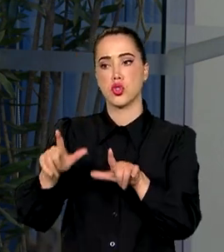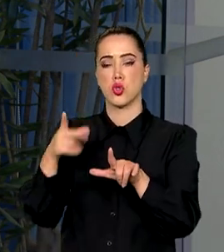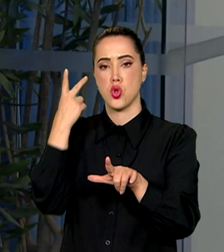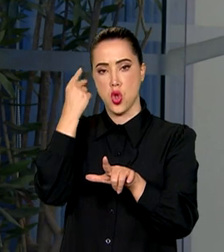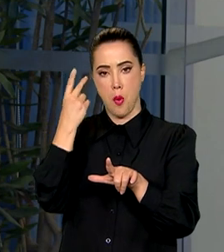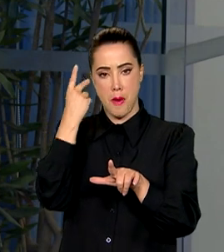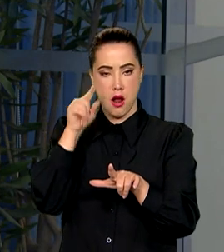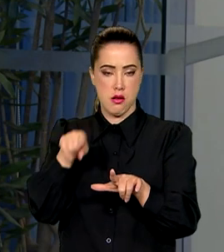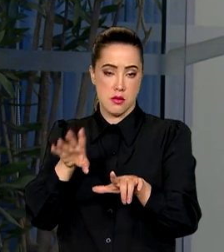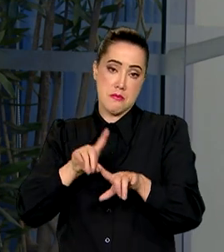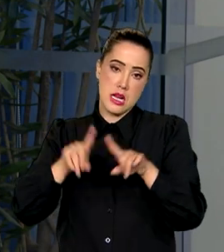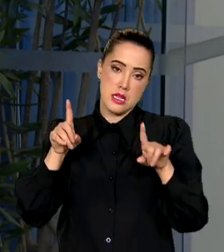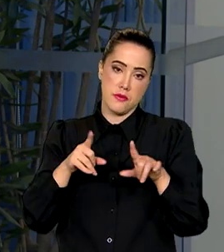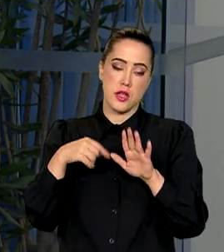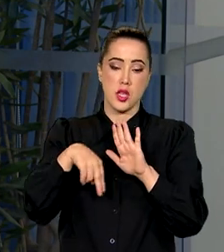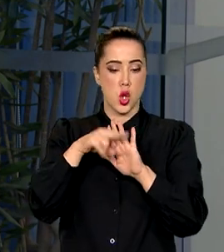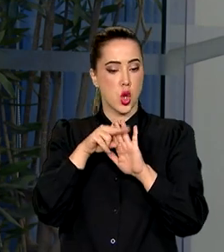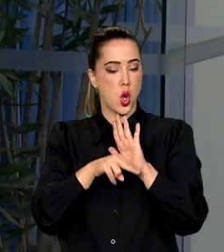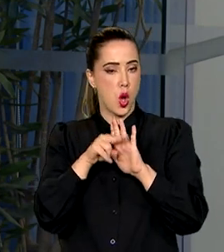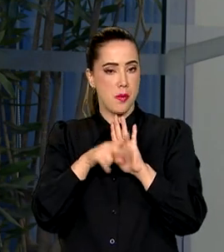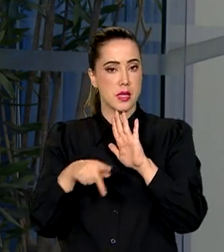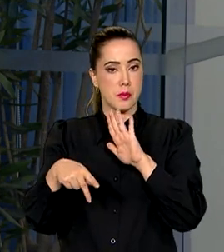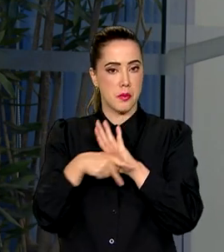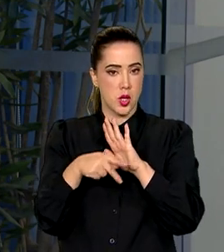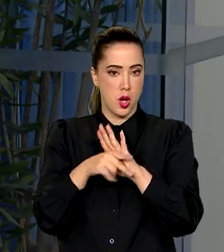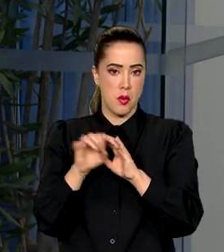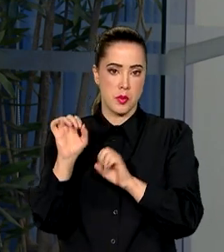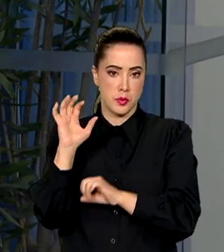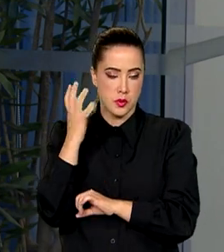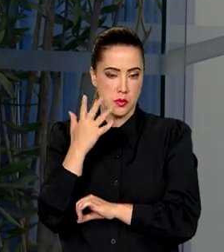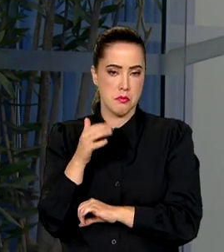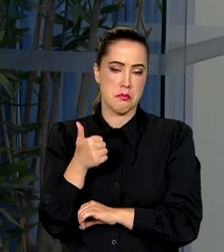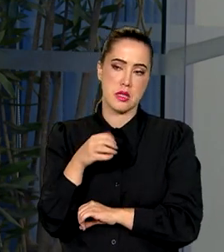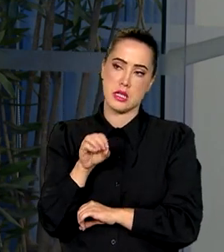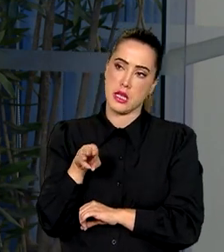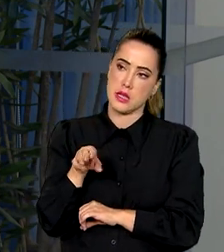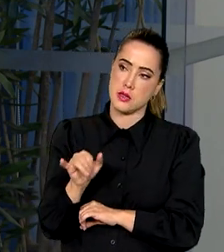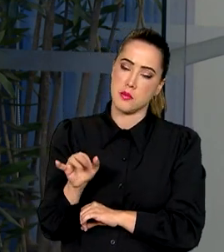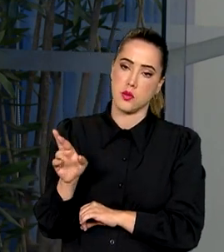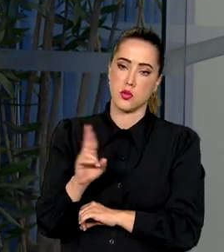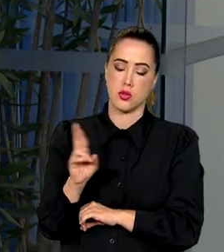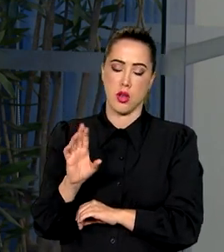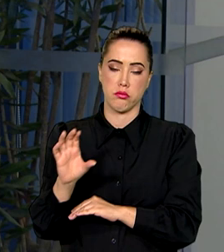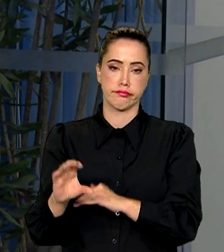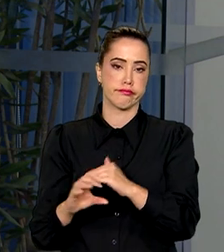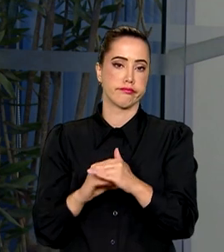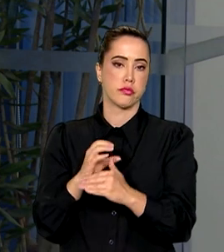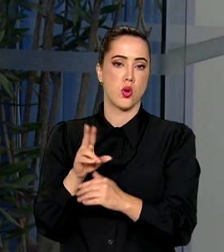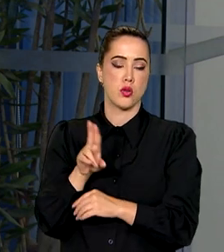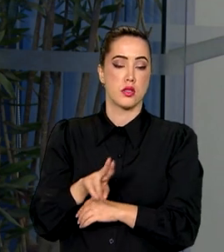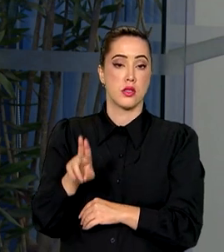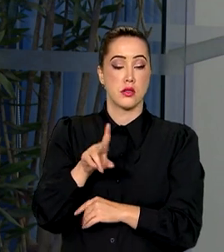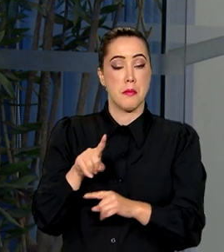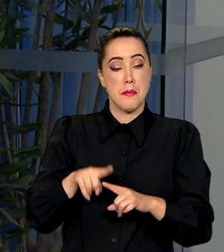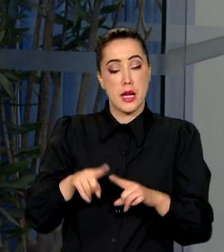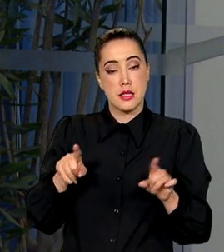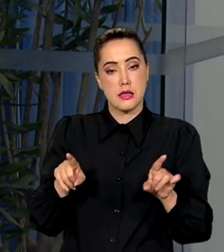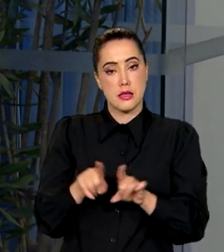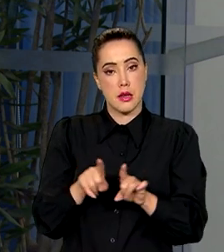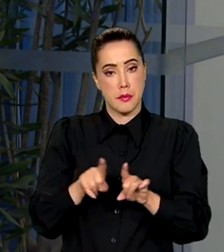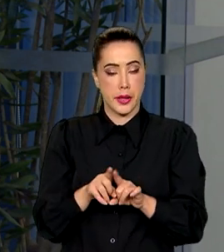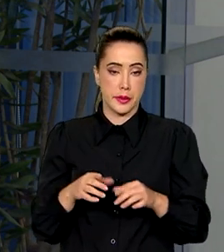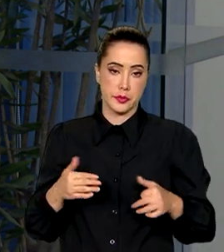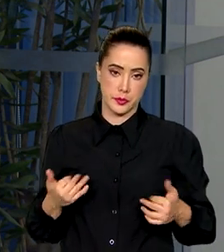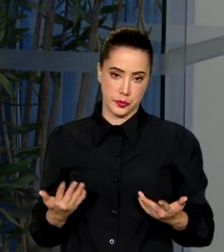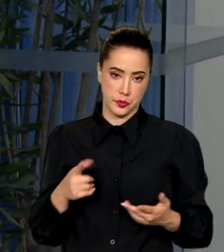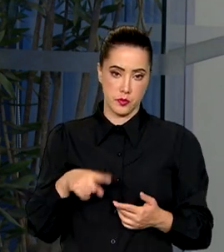vão ter esses critérios aí ambientalmente corretos. Seriam cerca de 10 bilhões de reais em recursos captados, mas também, segundo o